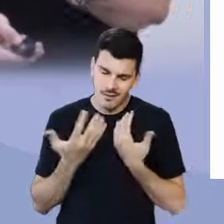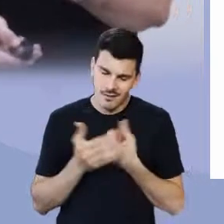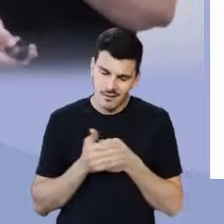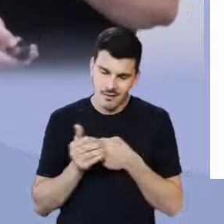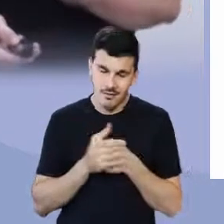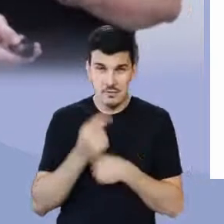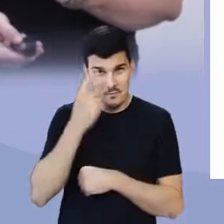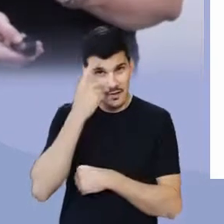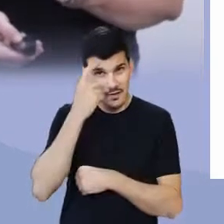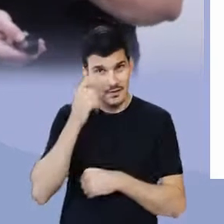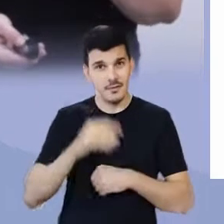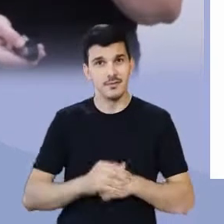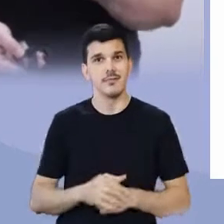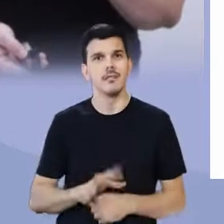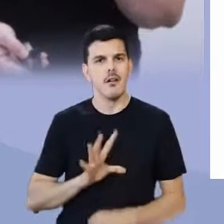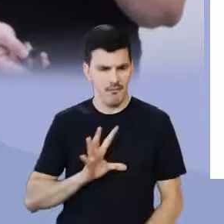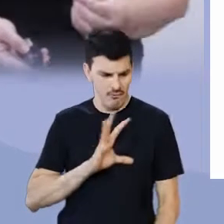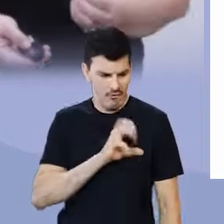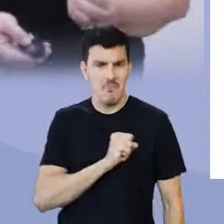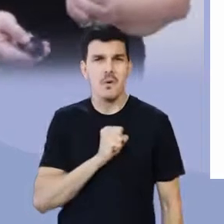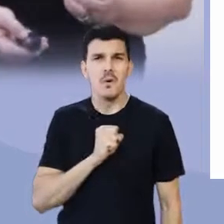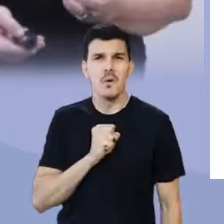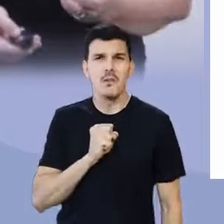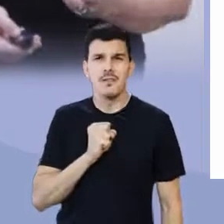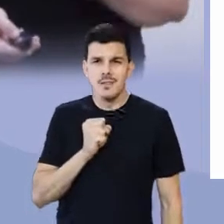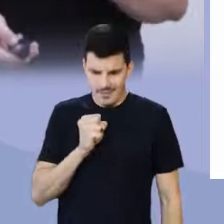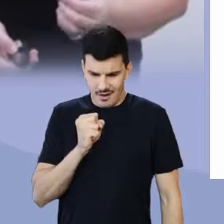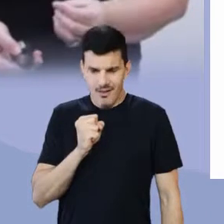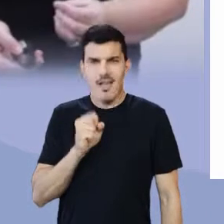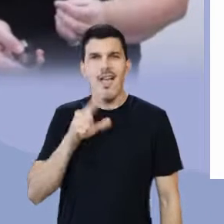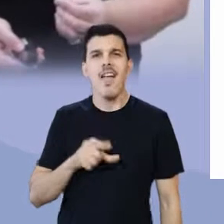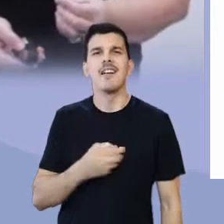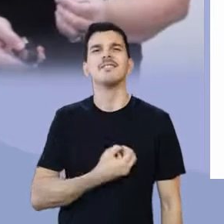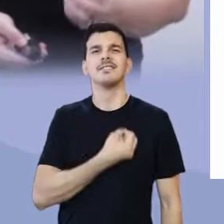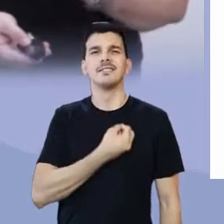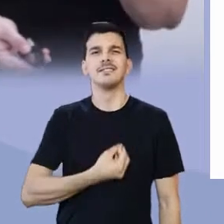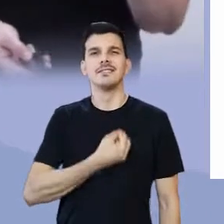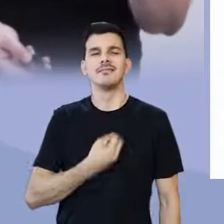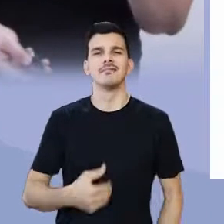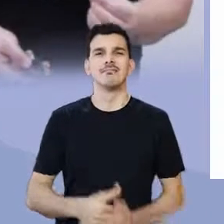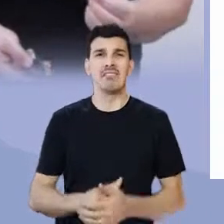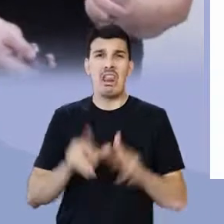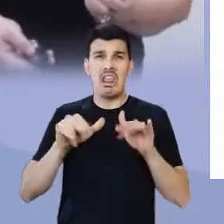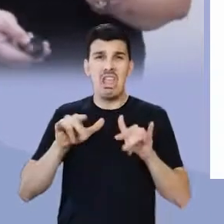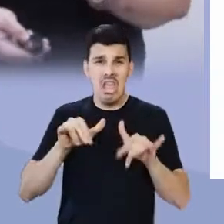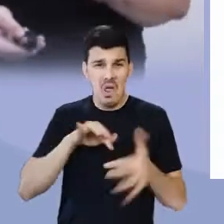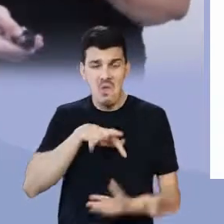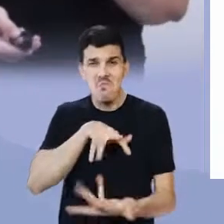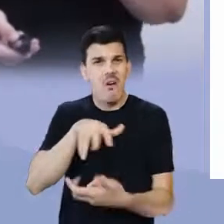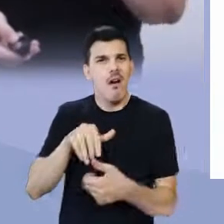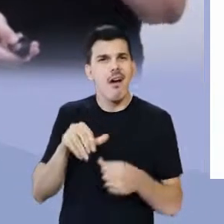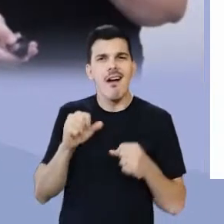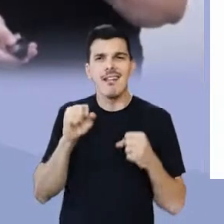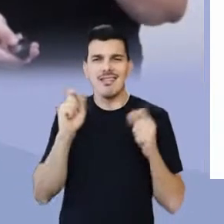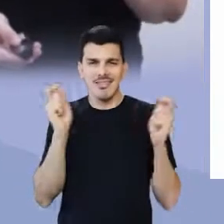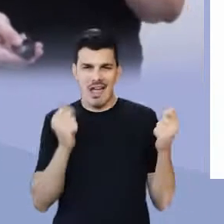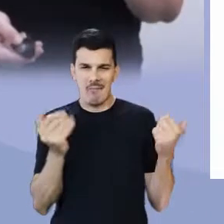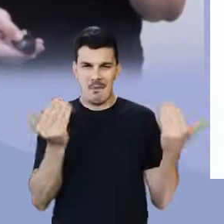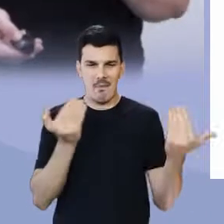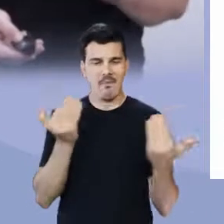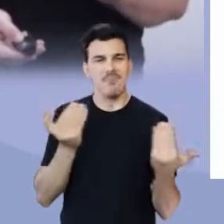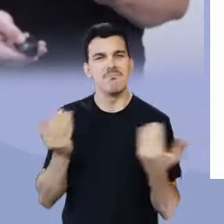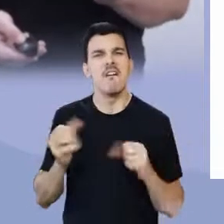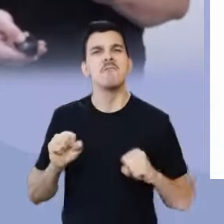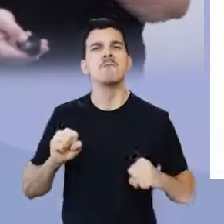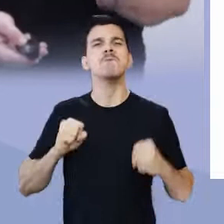Pense nisso. O amor, sem dúvida, é lei da vida. Ninguém no mundo pode medir a